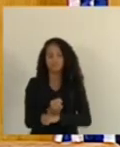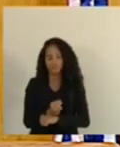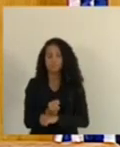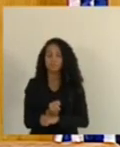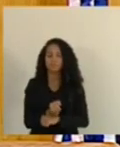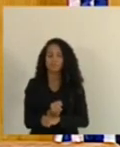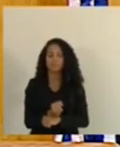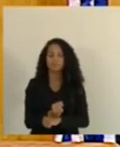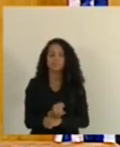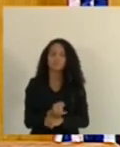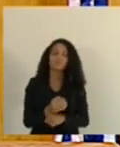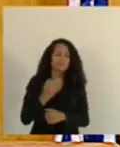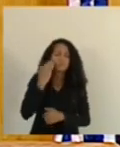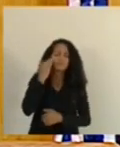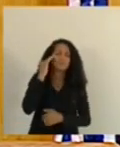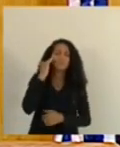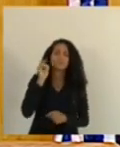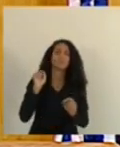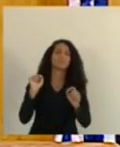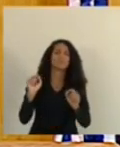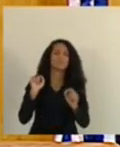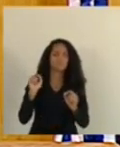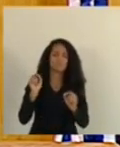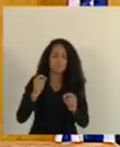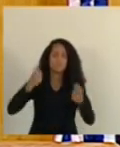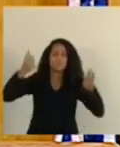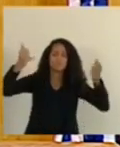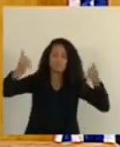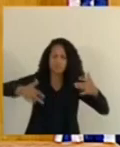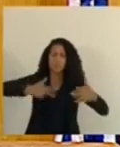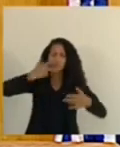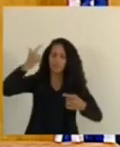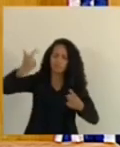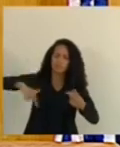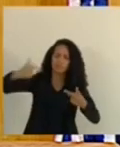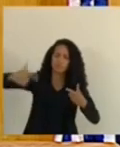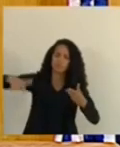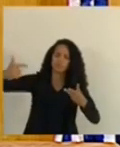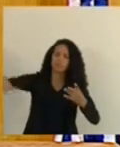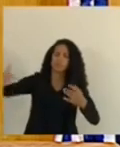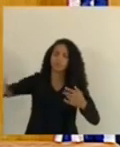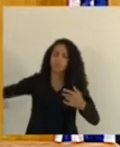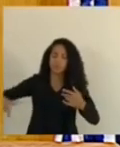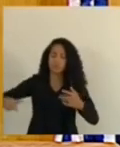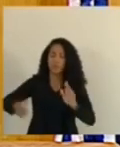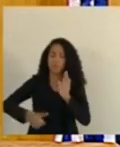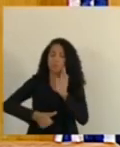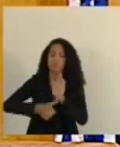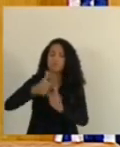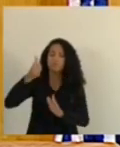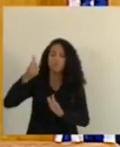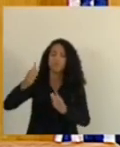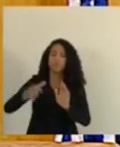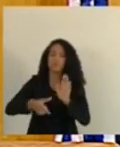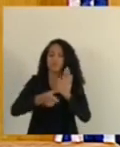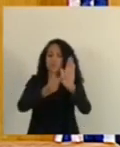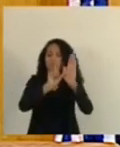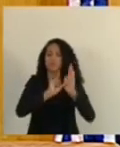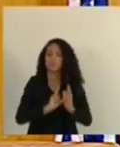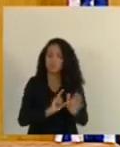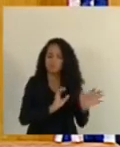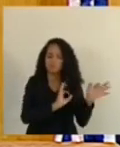aquilo que a gente não entende, e que eu já tenho dito o tempo inteiro, é necessário fazer primeiro a preparação para